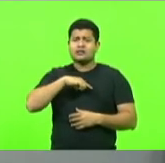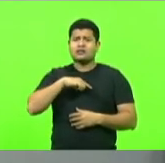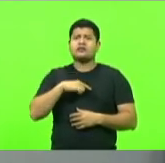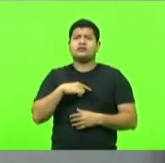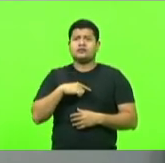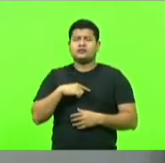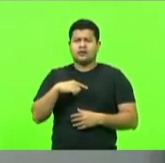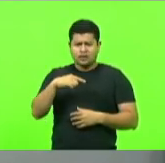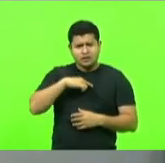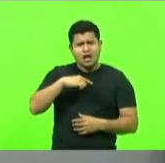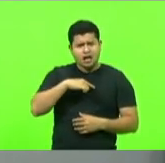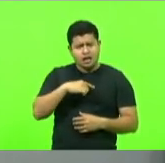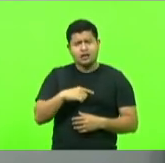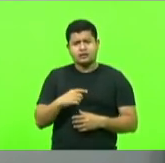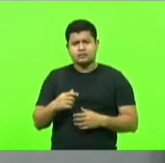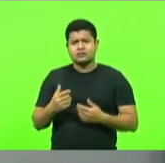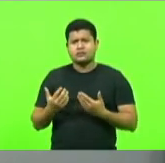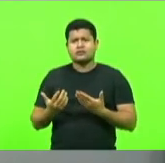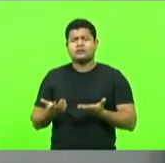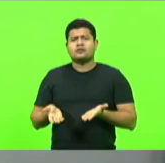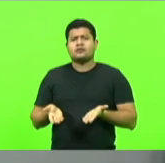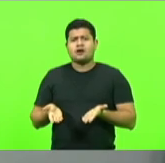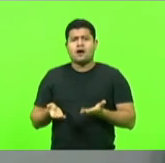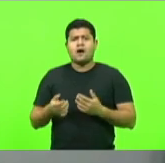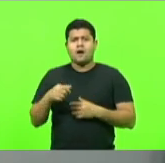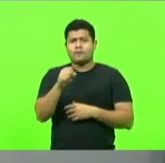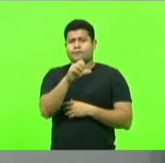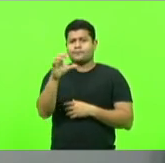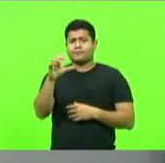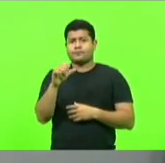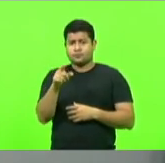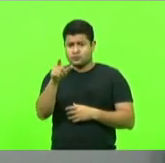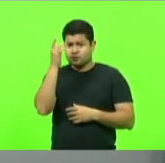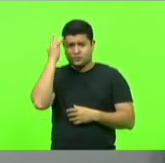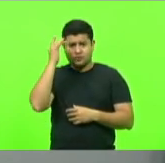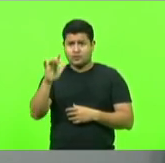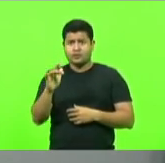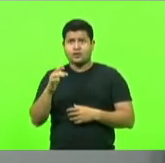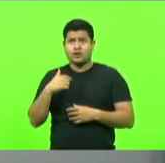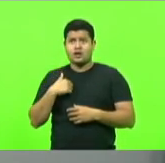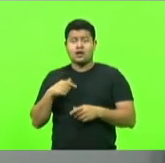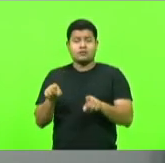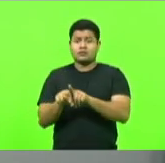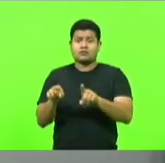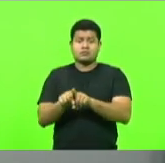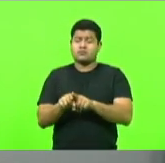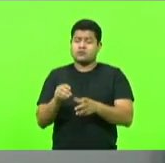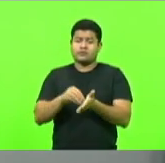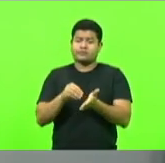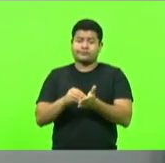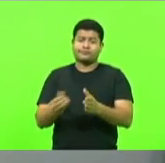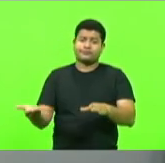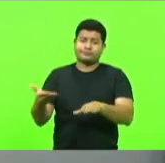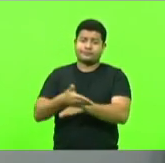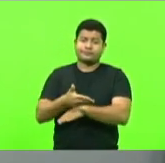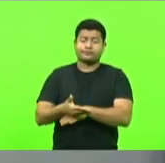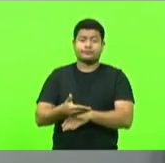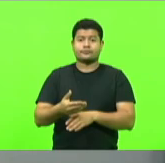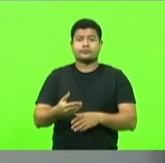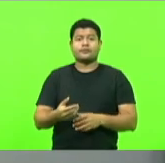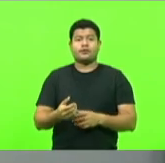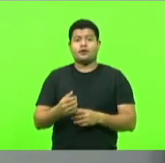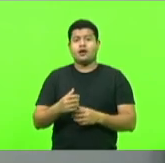Tem sim, deputado. O senhor não soube e eu também não estava para explicar. Tem em Jaraguá do Sul,